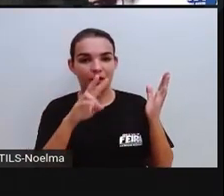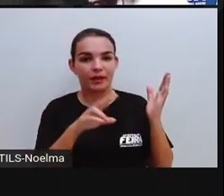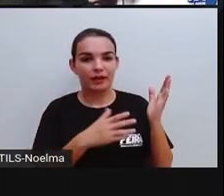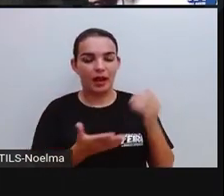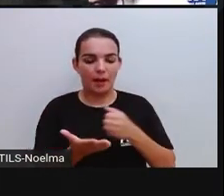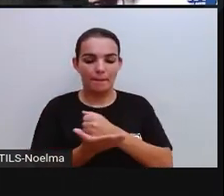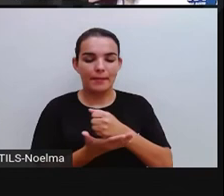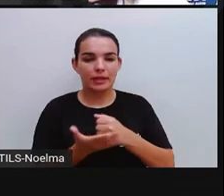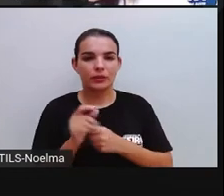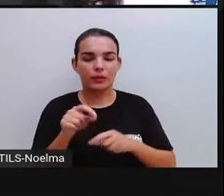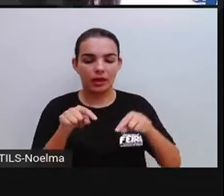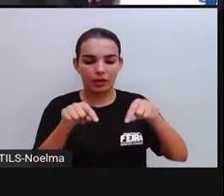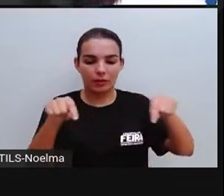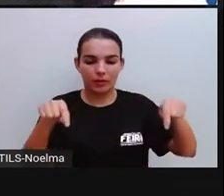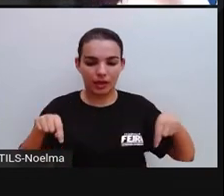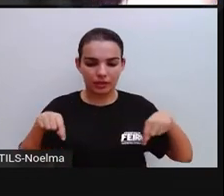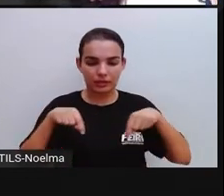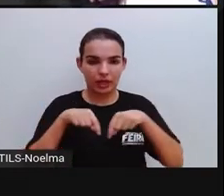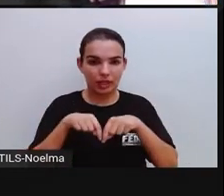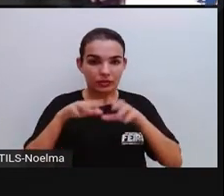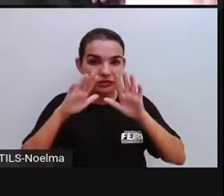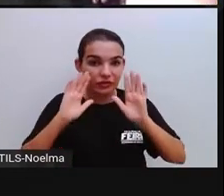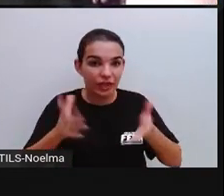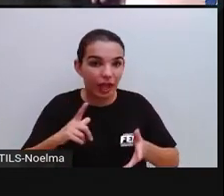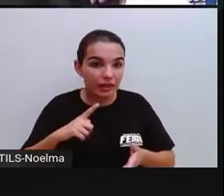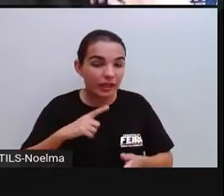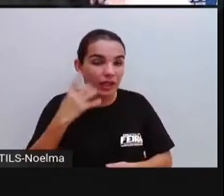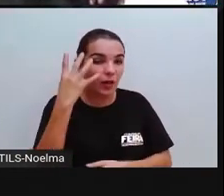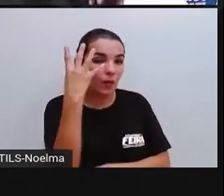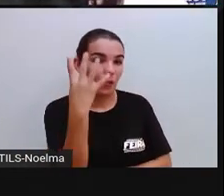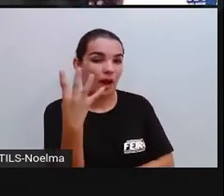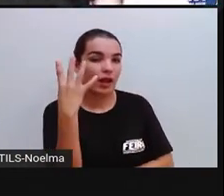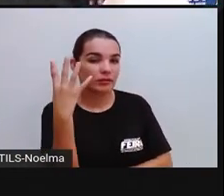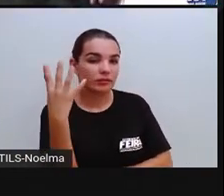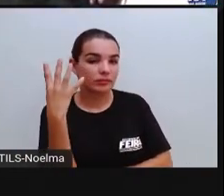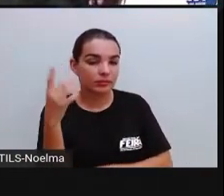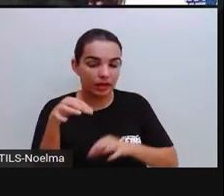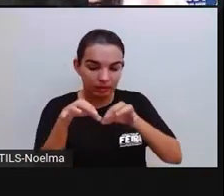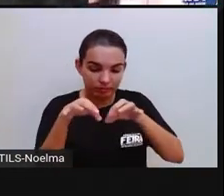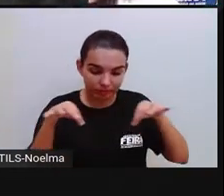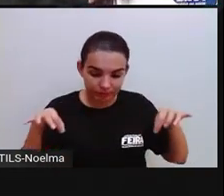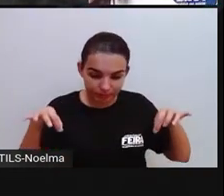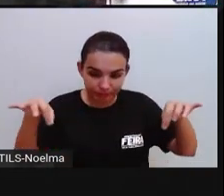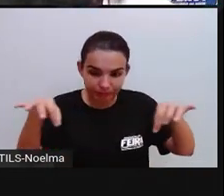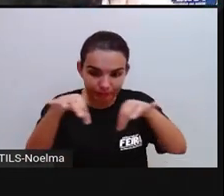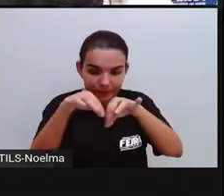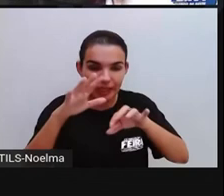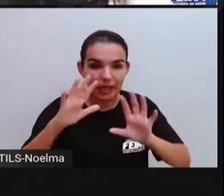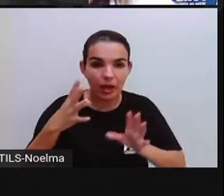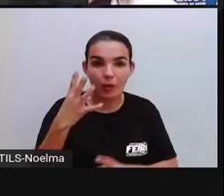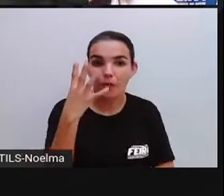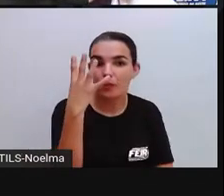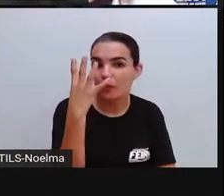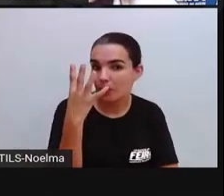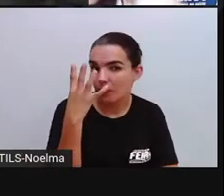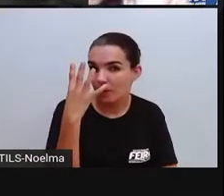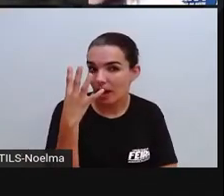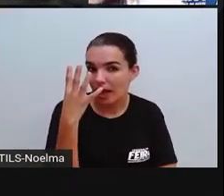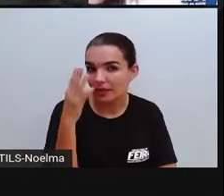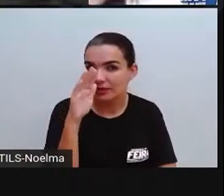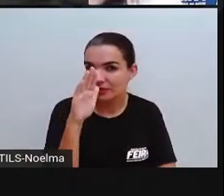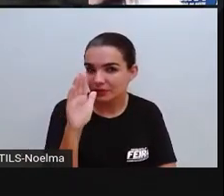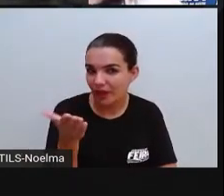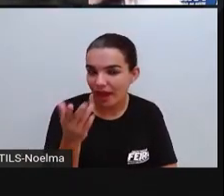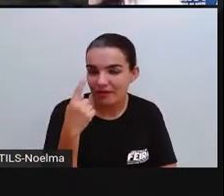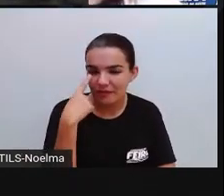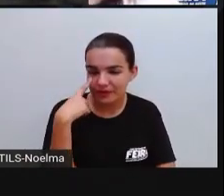aqui da base, né? Quadrada. Se é quadrado, eu sei que são quatro lados iguais. Então, aqui eu já sei que temos quatro arestas, né? Ali